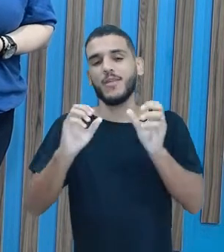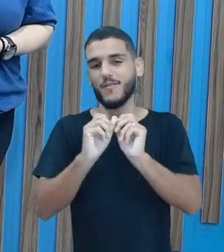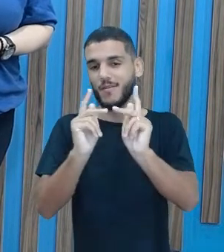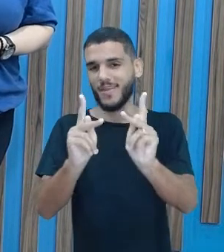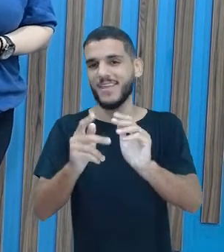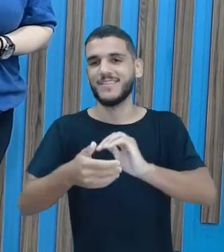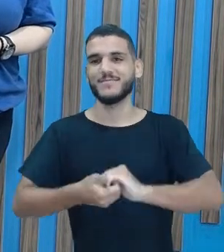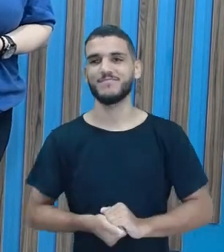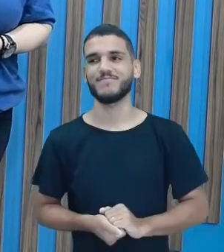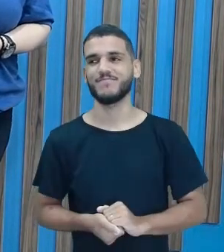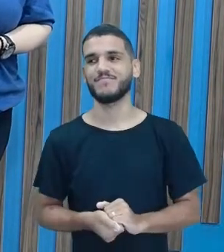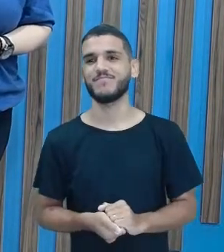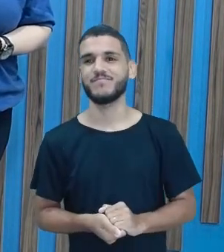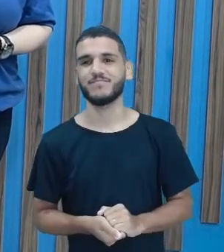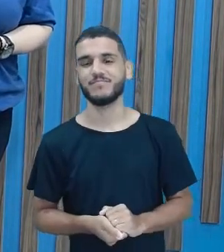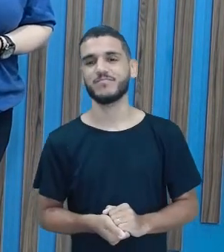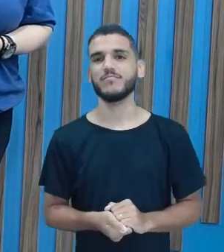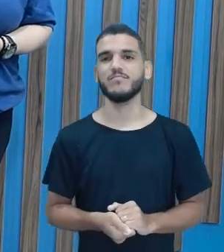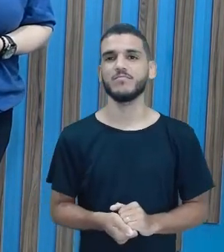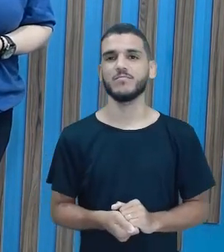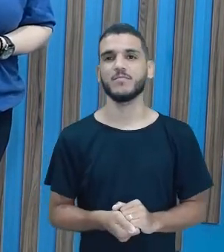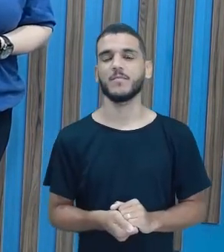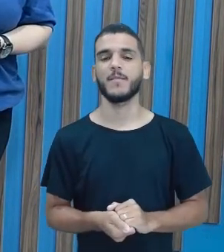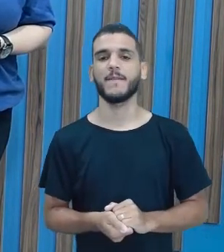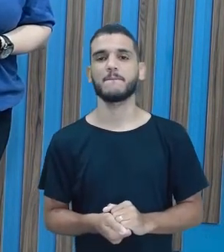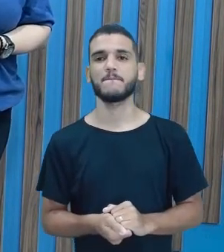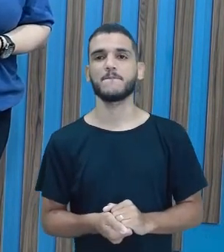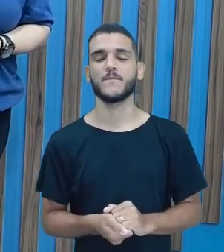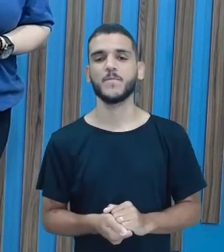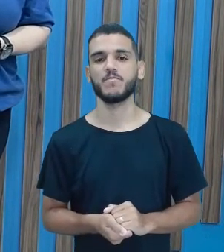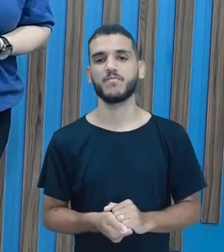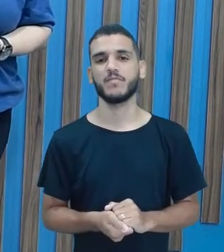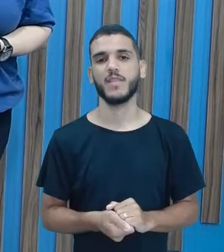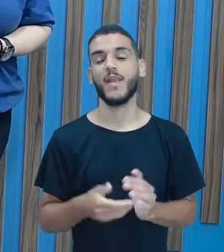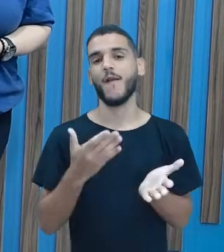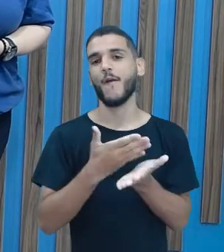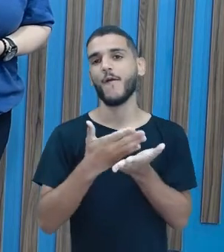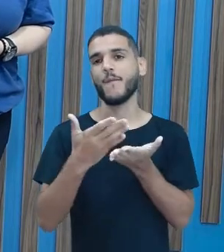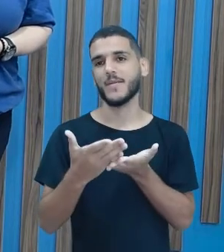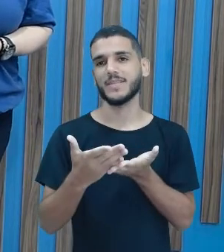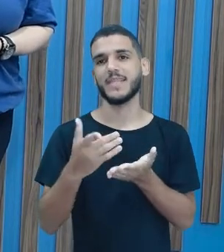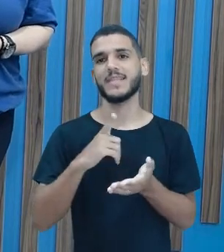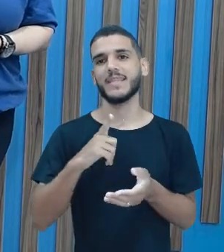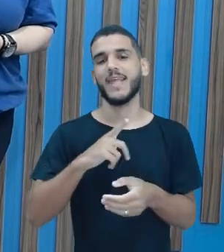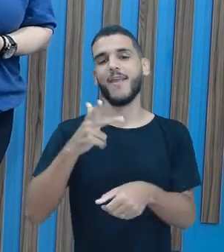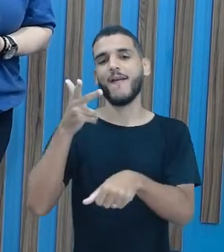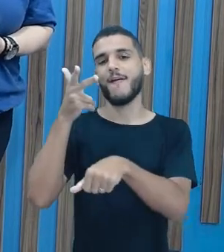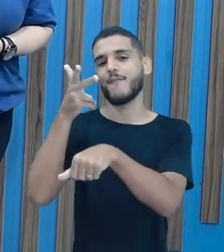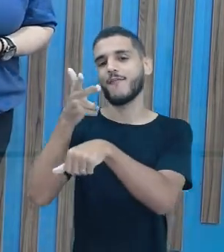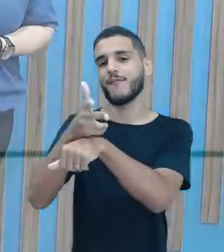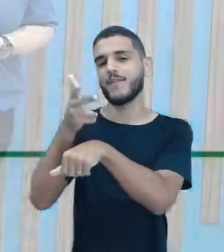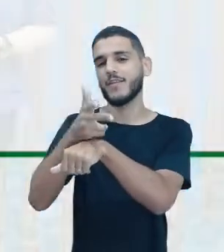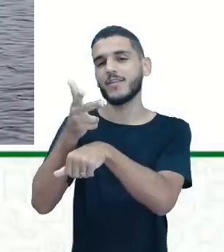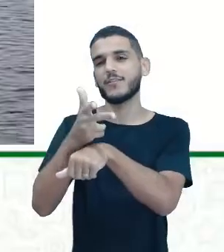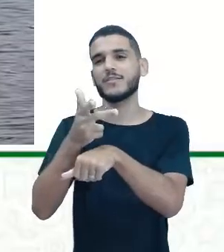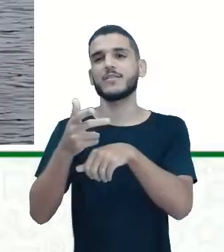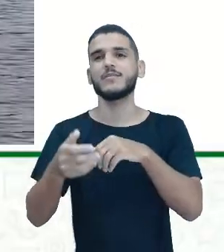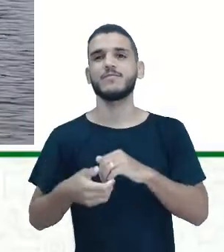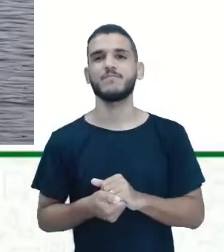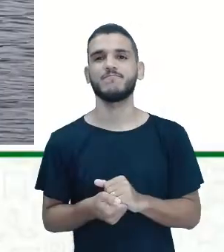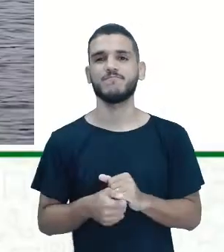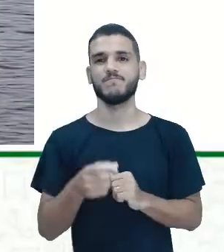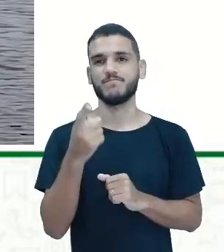certo? Jóia! Então, gente, vamos começar aqui com esse videozinho aí, Joga aí na tela, Dani, por gentileza.